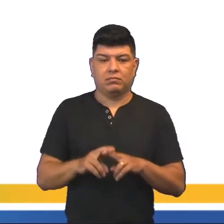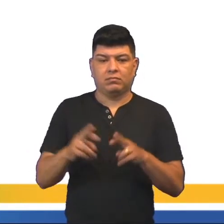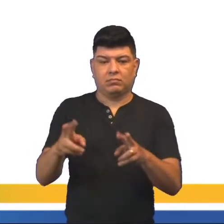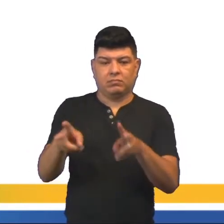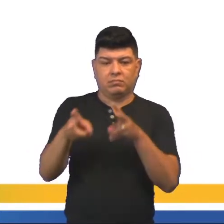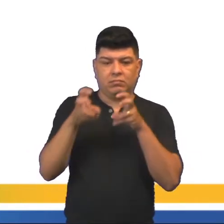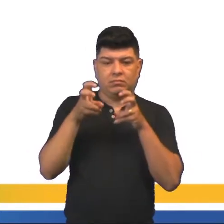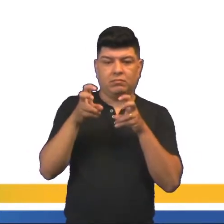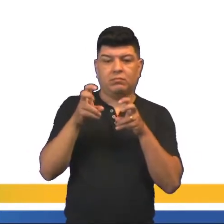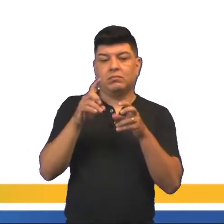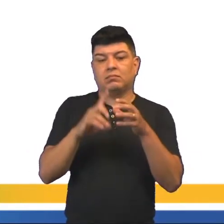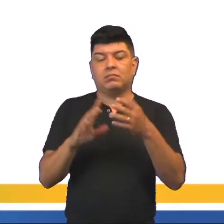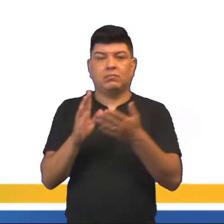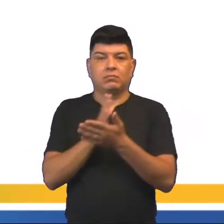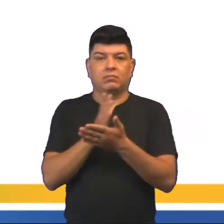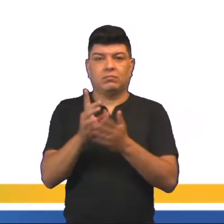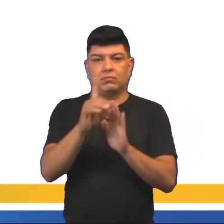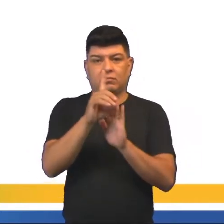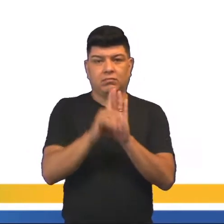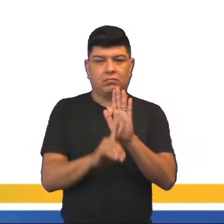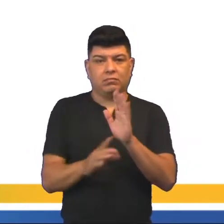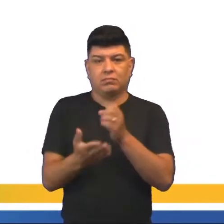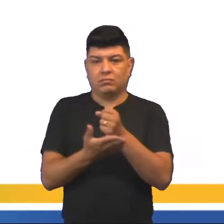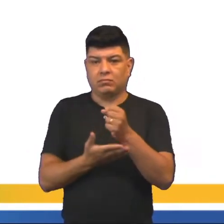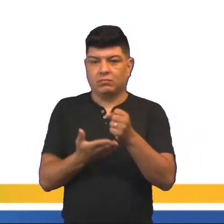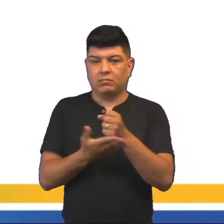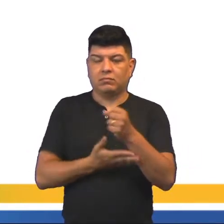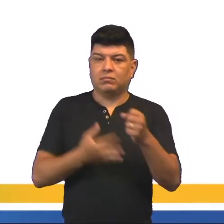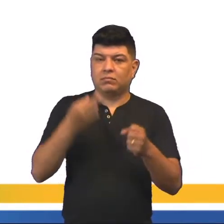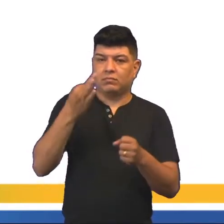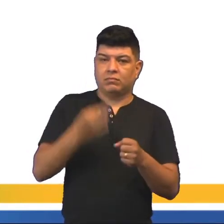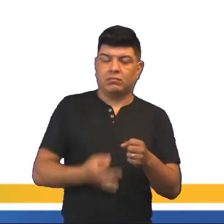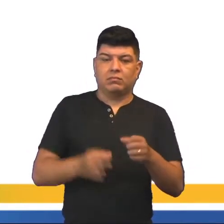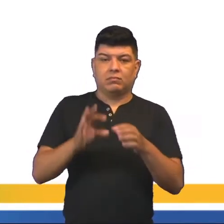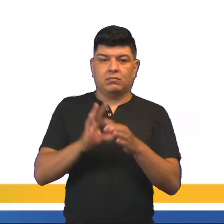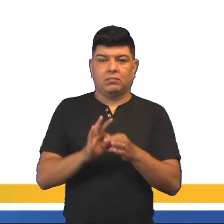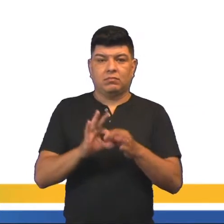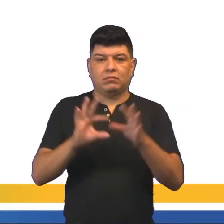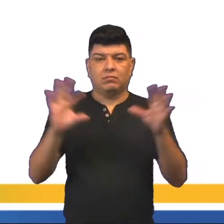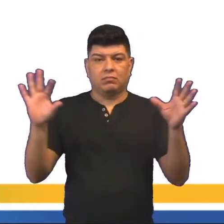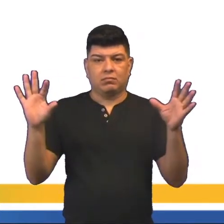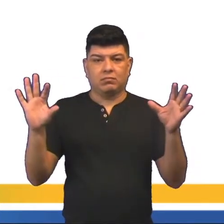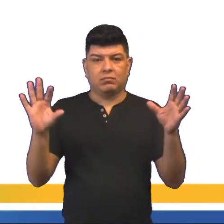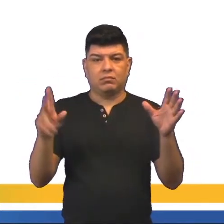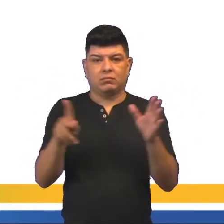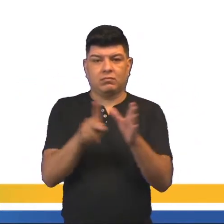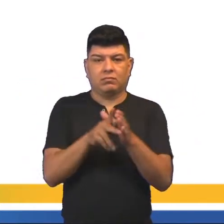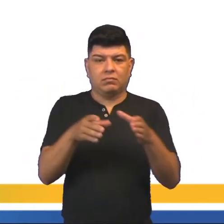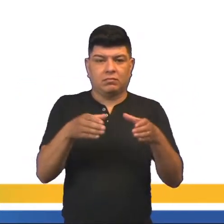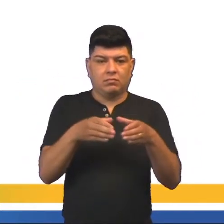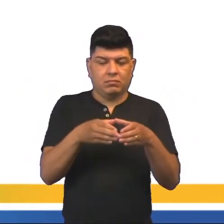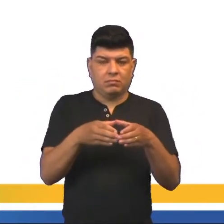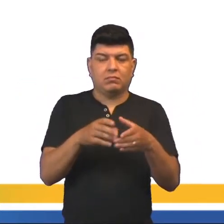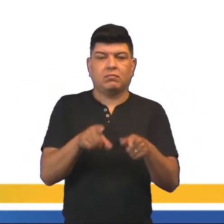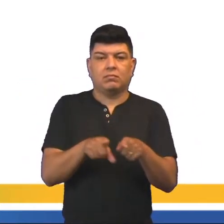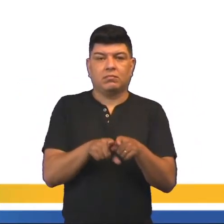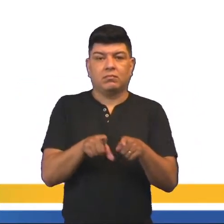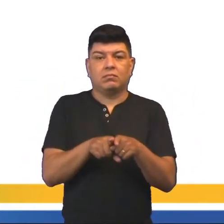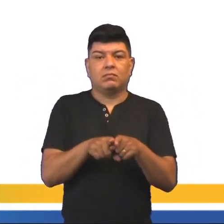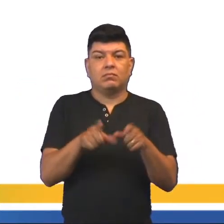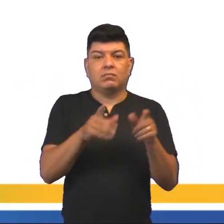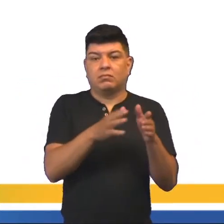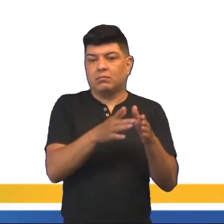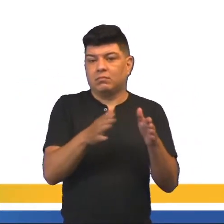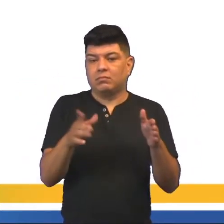percepção de que alguns direitos básicos devem ser garantidos, como a liberdade e a propriedade. Nesse